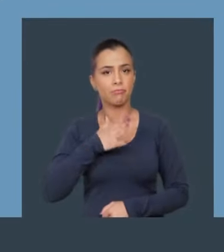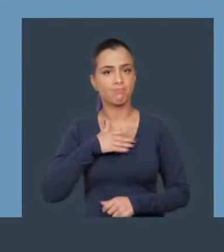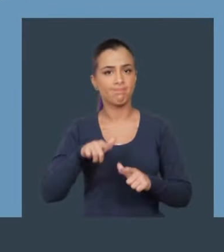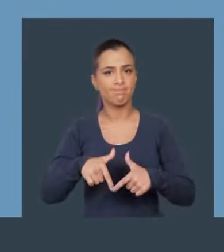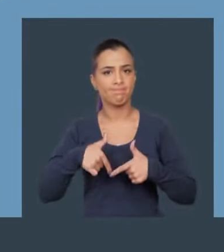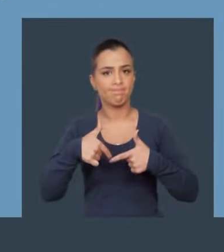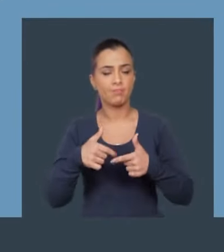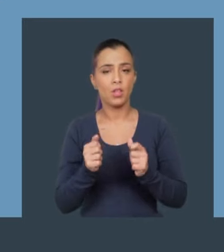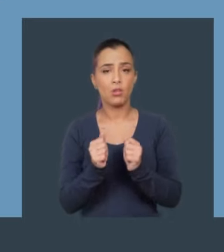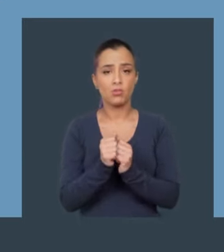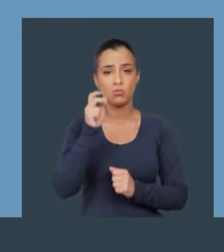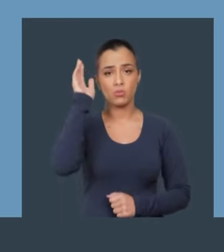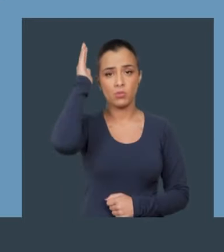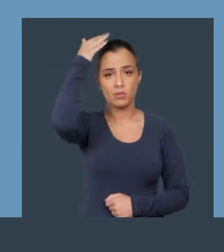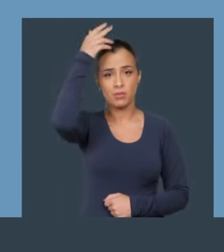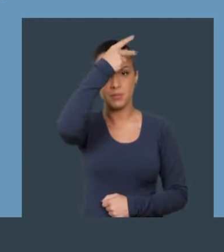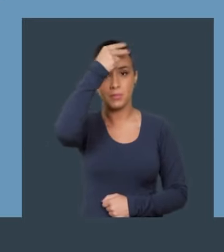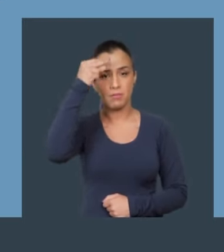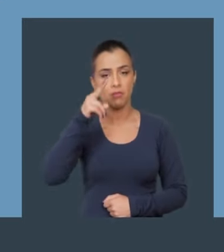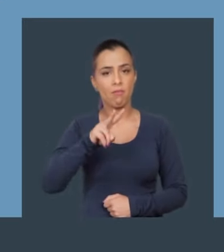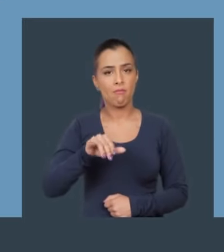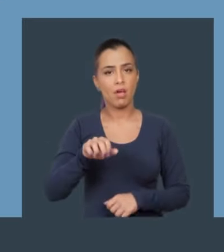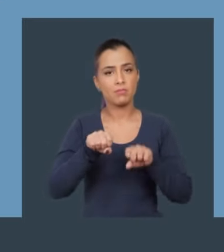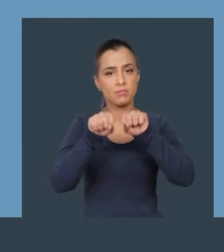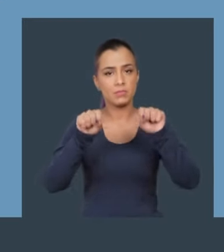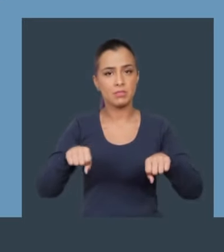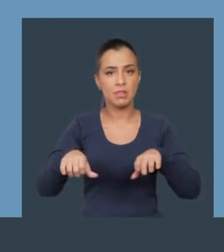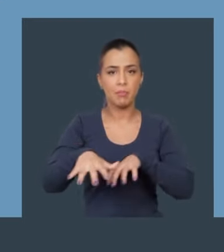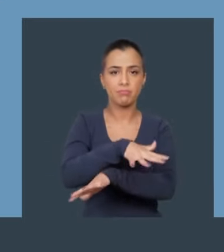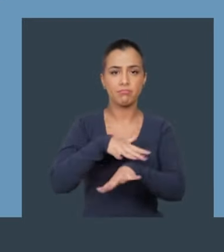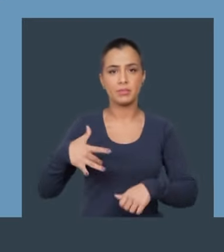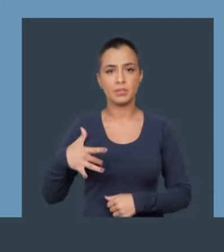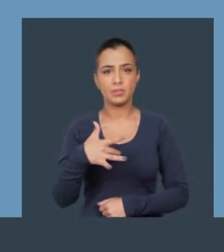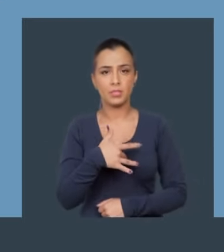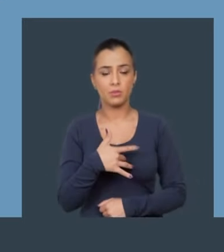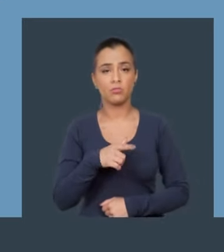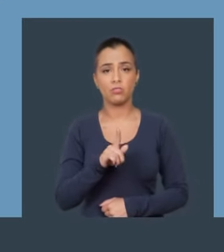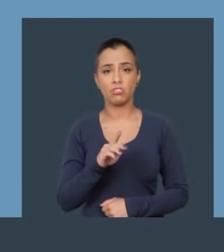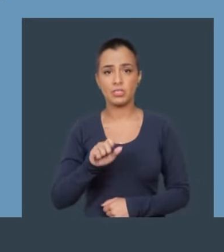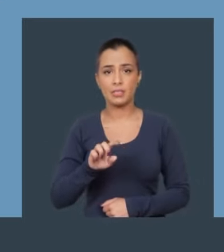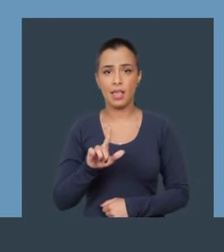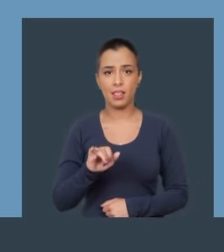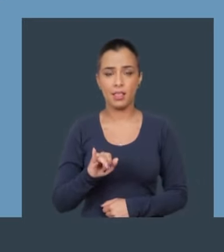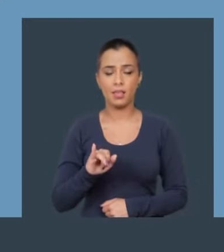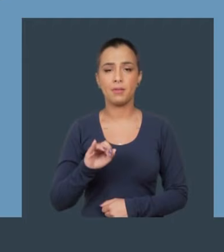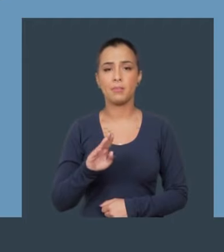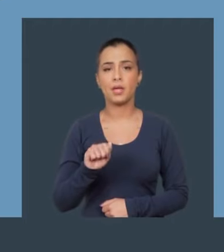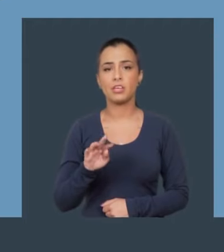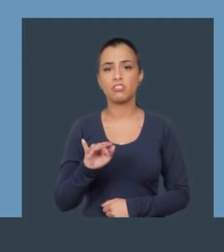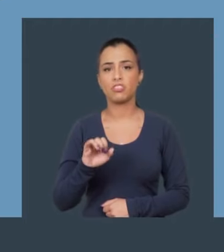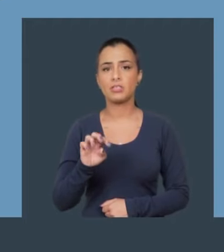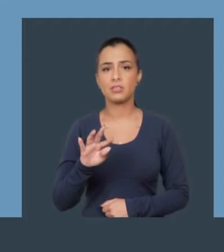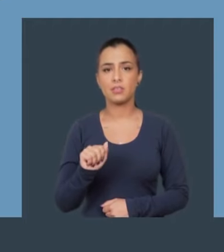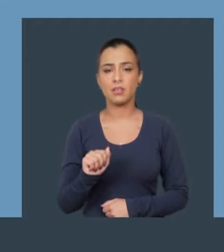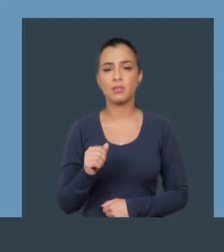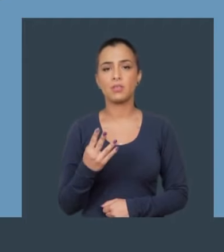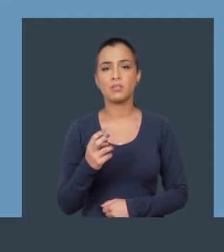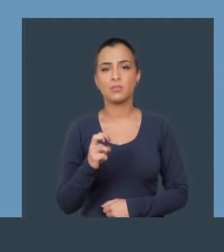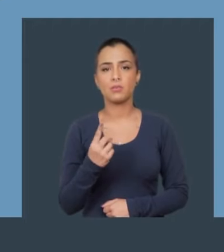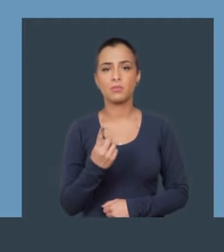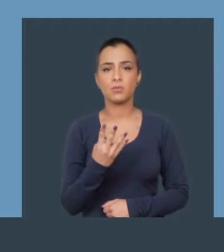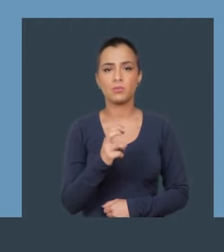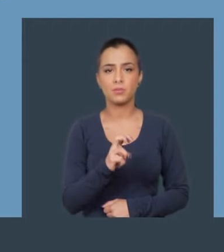A comunidade nordestina sabe da minha dedicação. Com da Atena prefeito, vamos modernizar o sistema de saúde. Sou Gisele Batista,